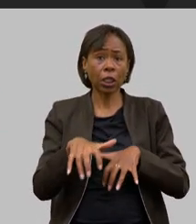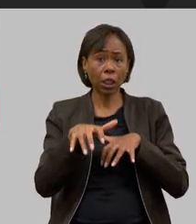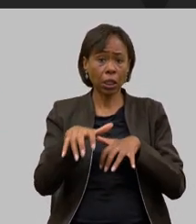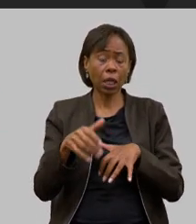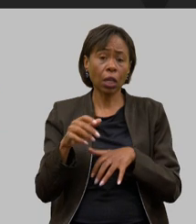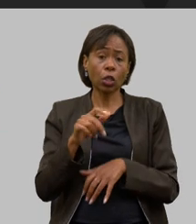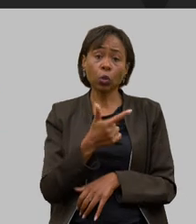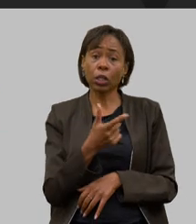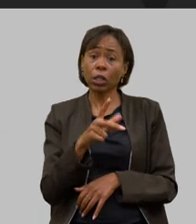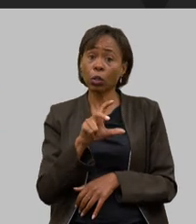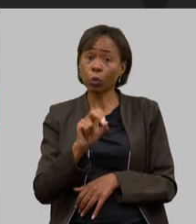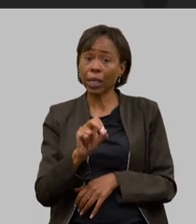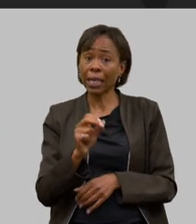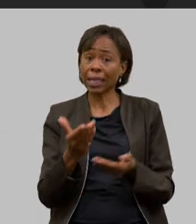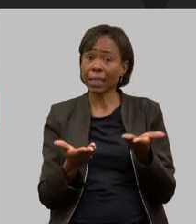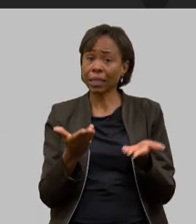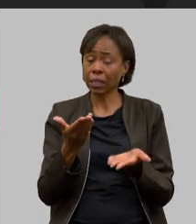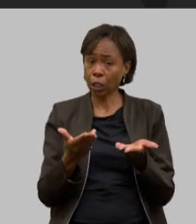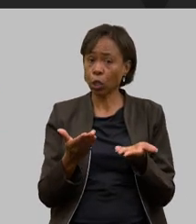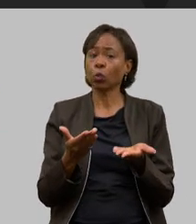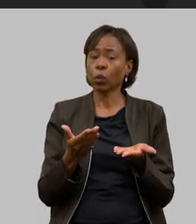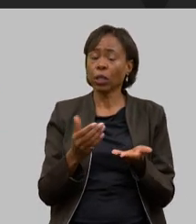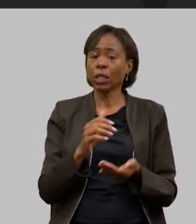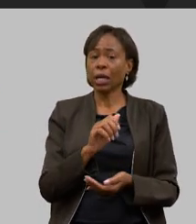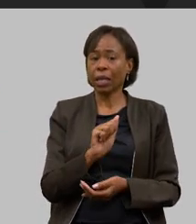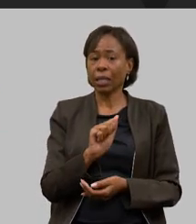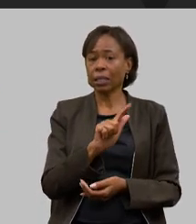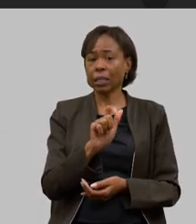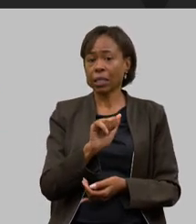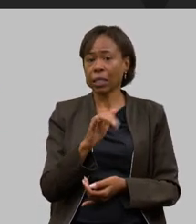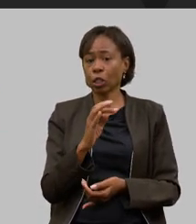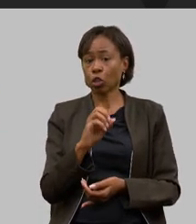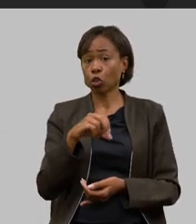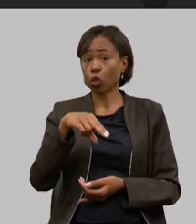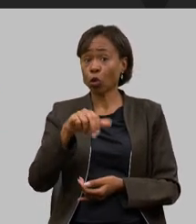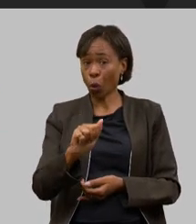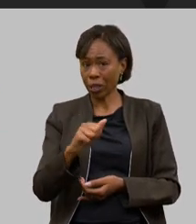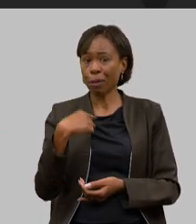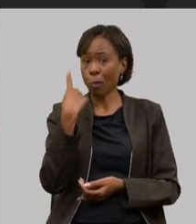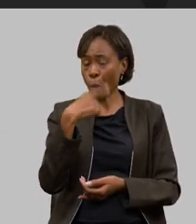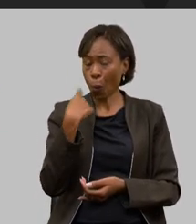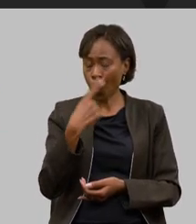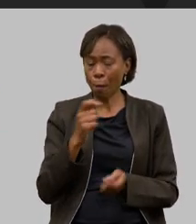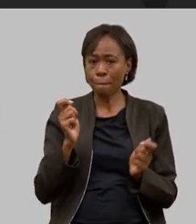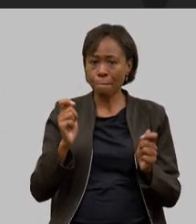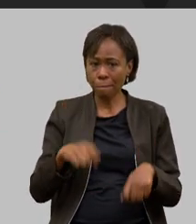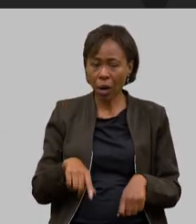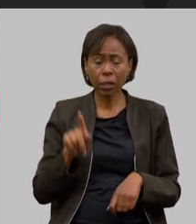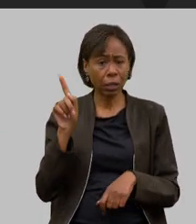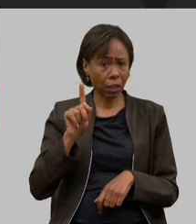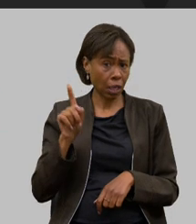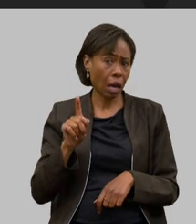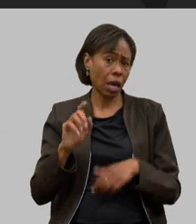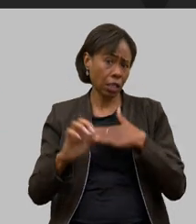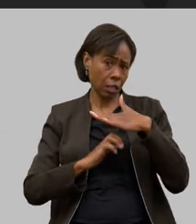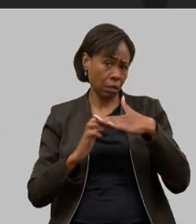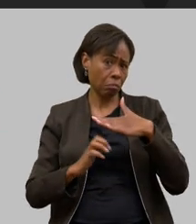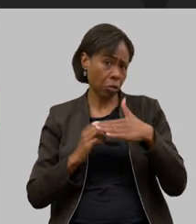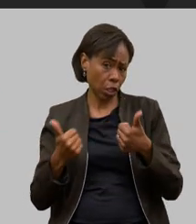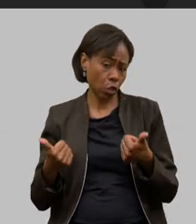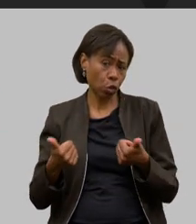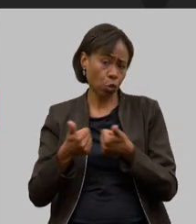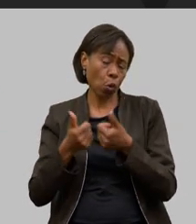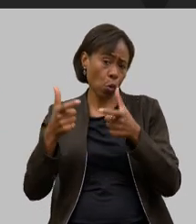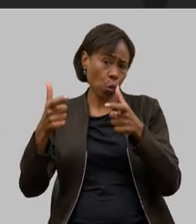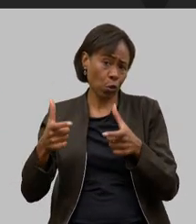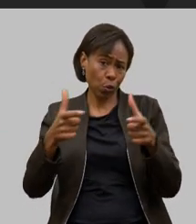azeitona por hora é um investimento do governo de Minas colocado à disposição das cooperativas da região para a gente fomentar essa produção de azeite